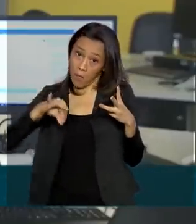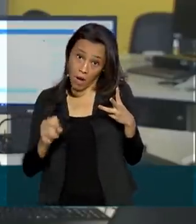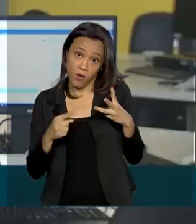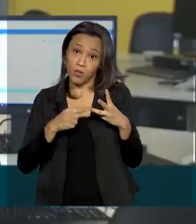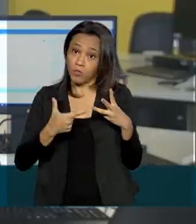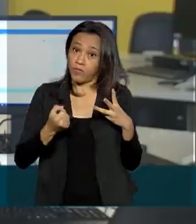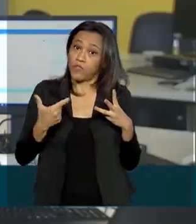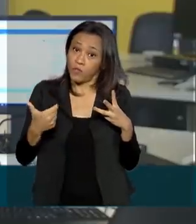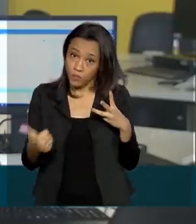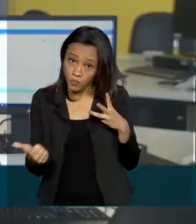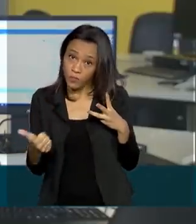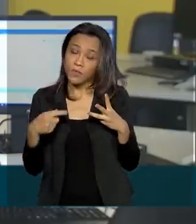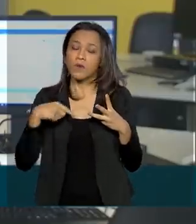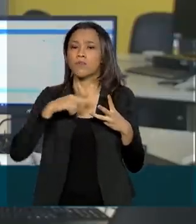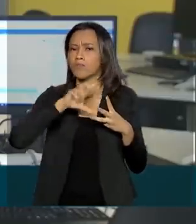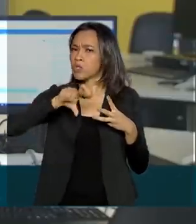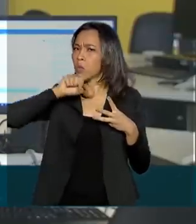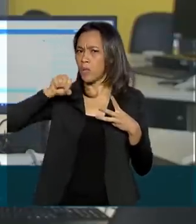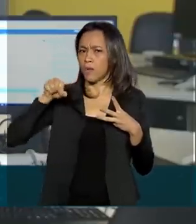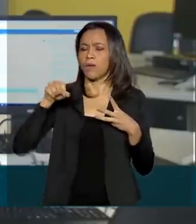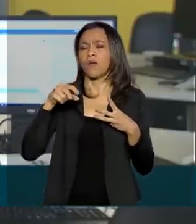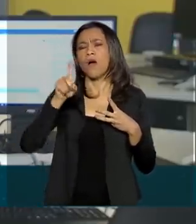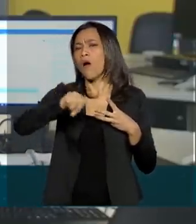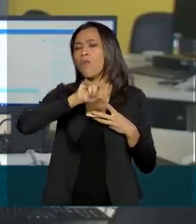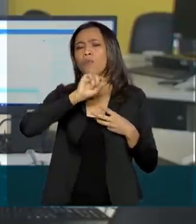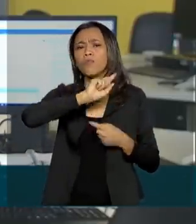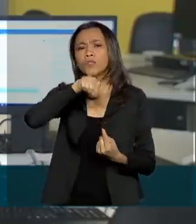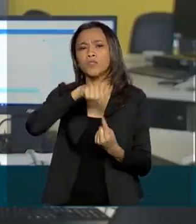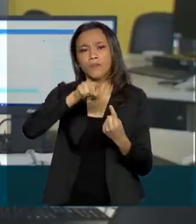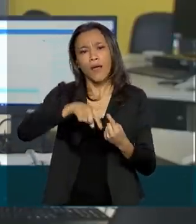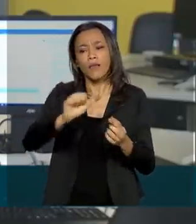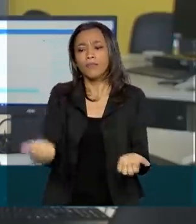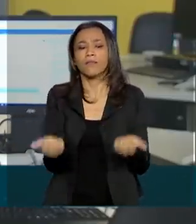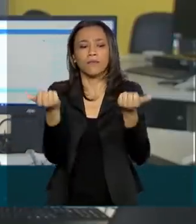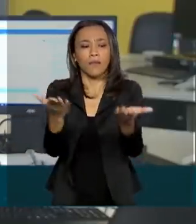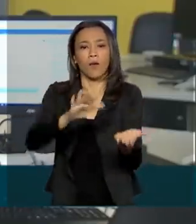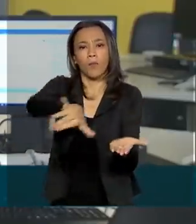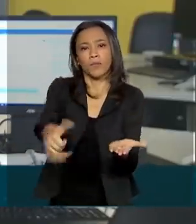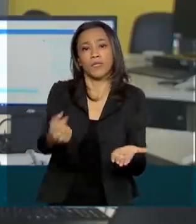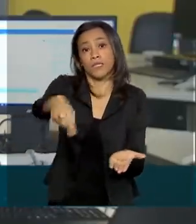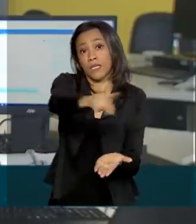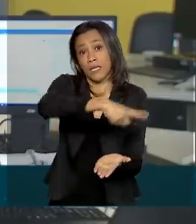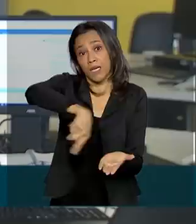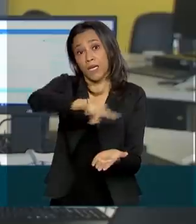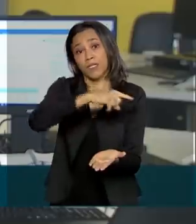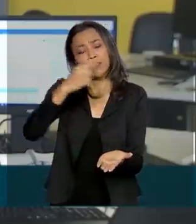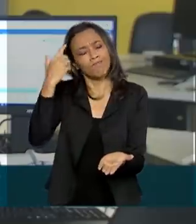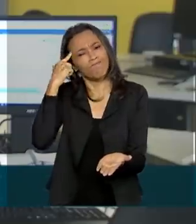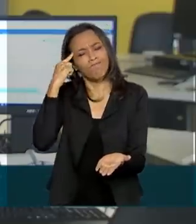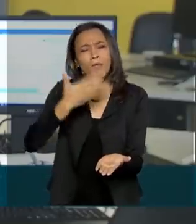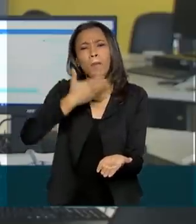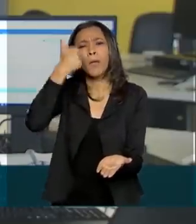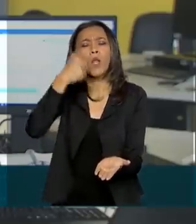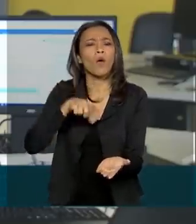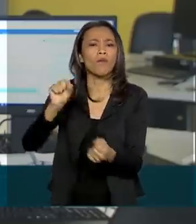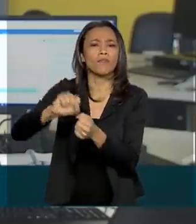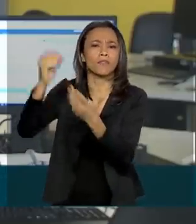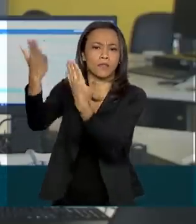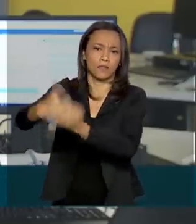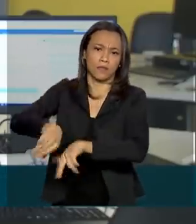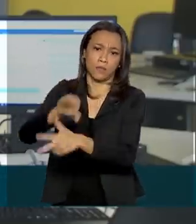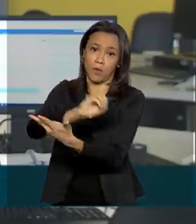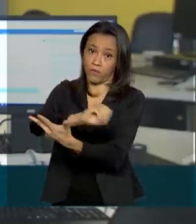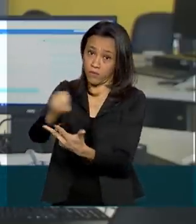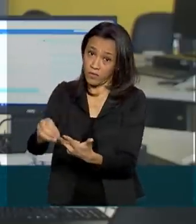O objetivo é oferecer uma oportunidade para que os próprios candidatos definam quando vai ser melhor realizar as provas. O